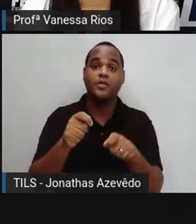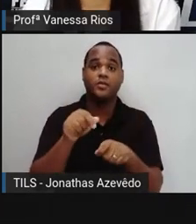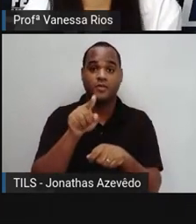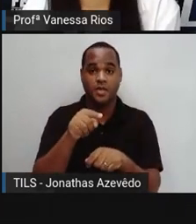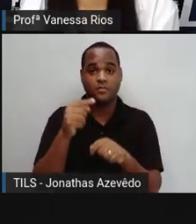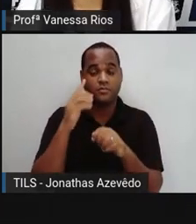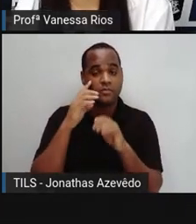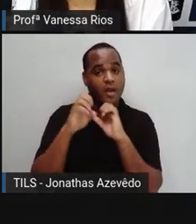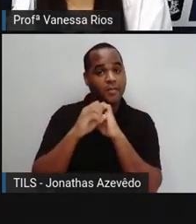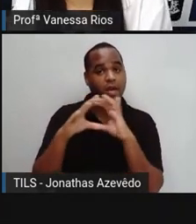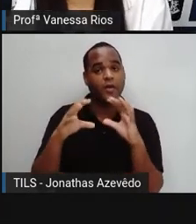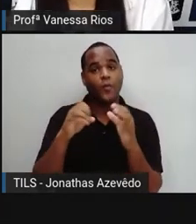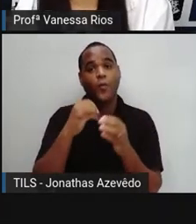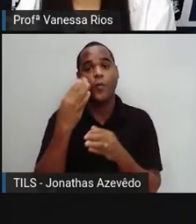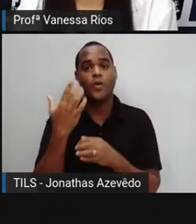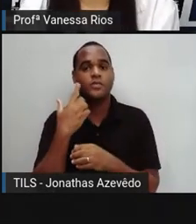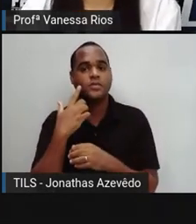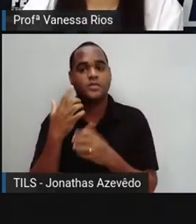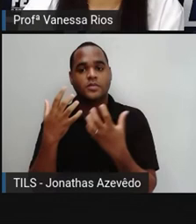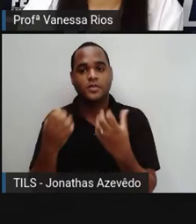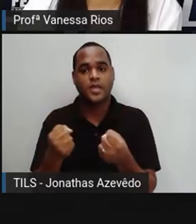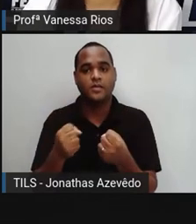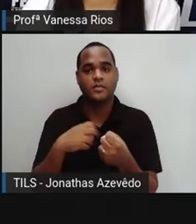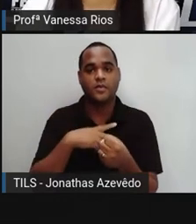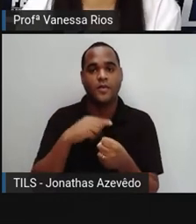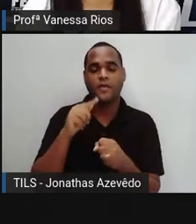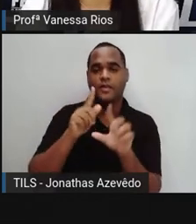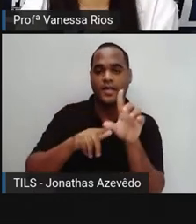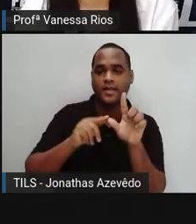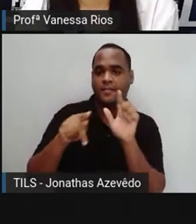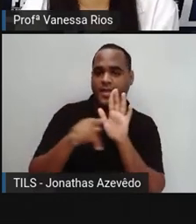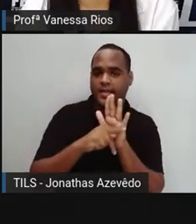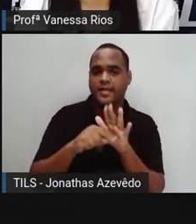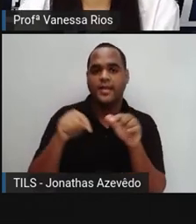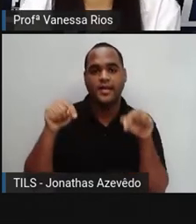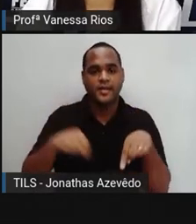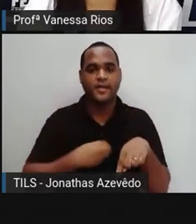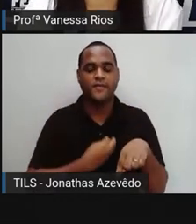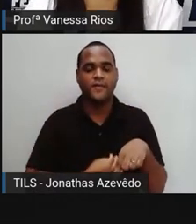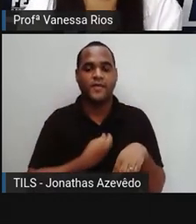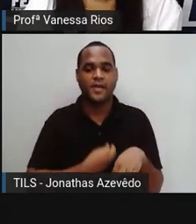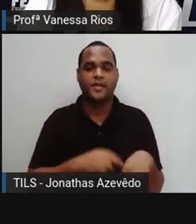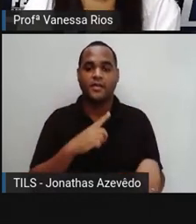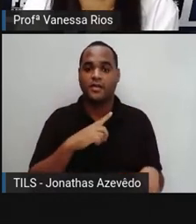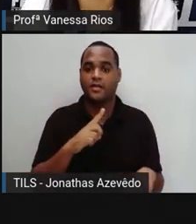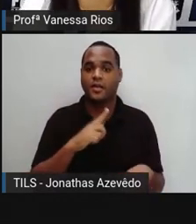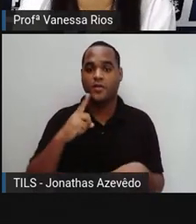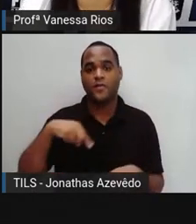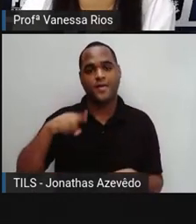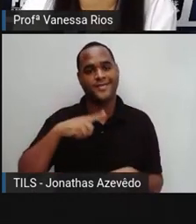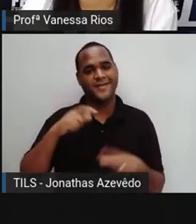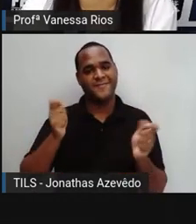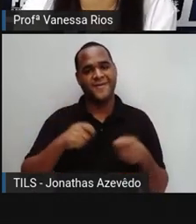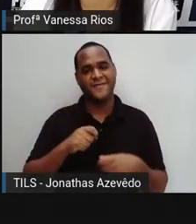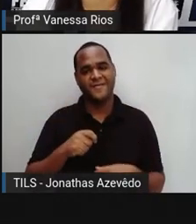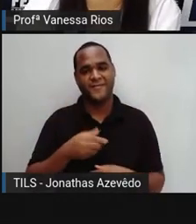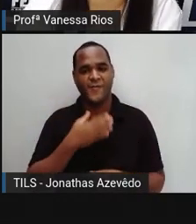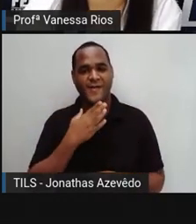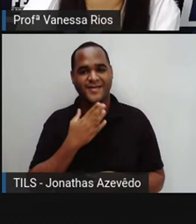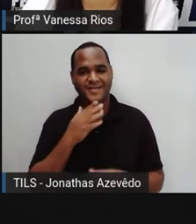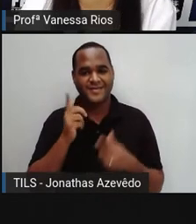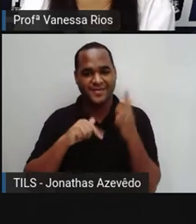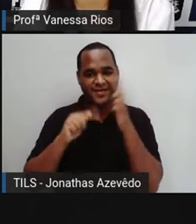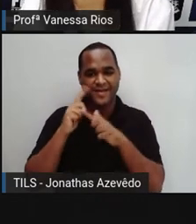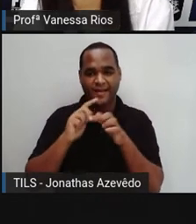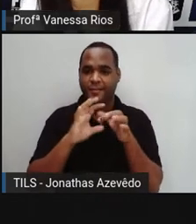ou associar alguma letra pertencente ao nosso alfabeto, o alfabeto utilizado por nós. Conseguem aí fazer